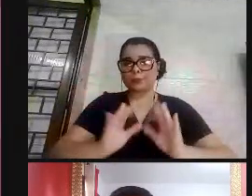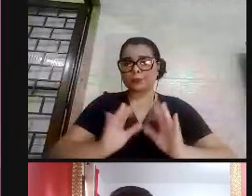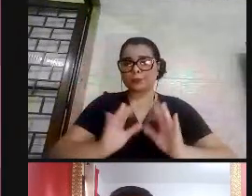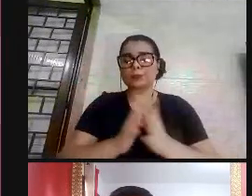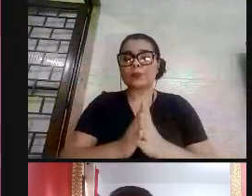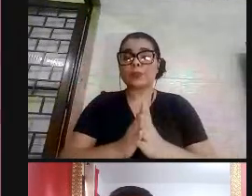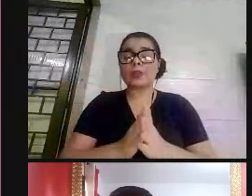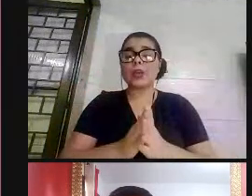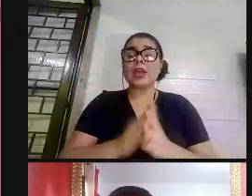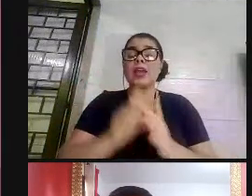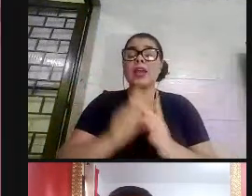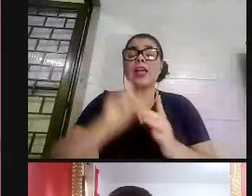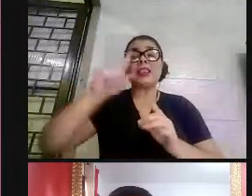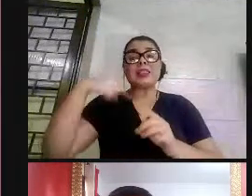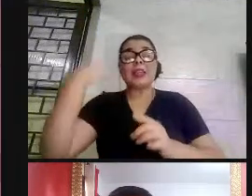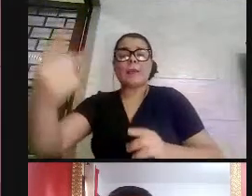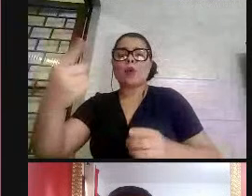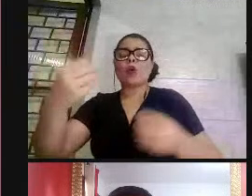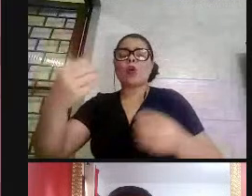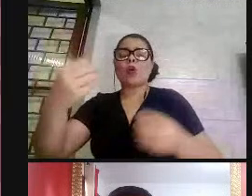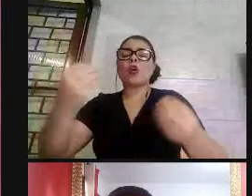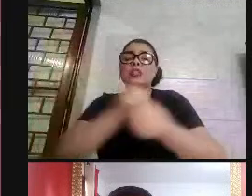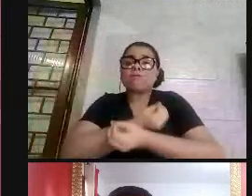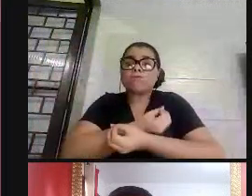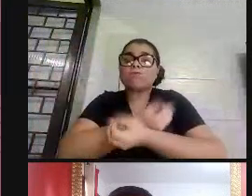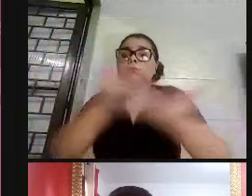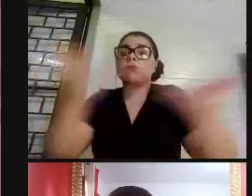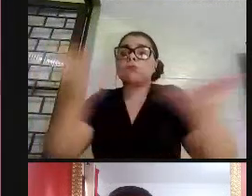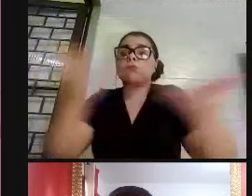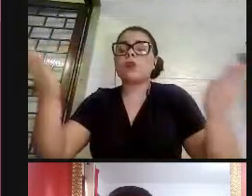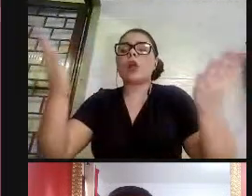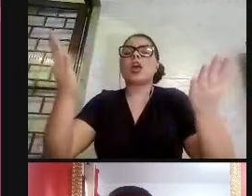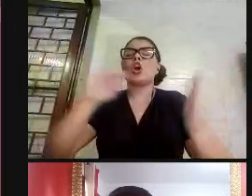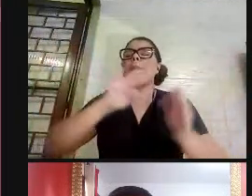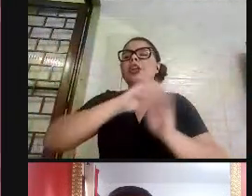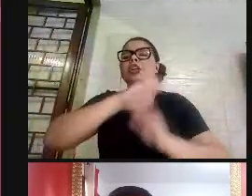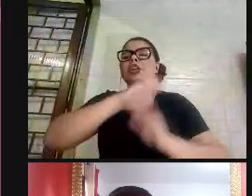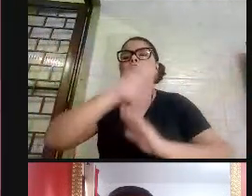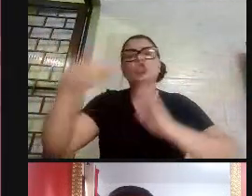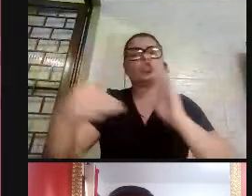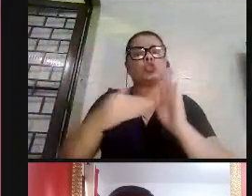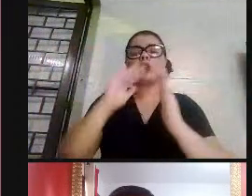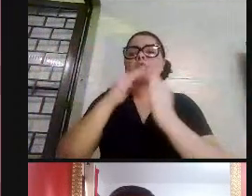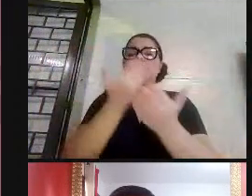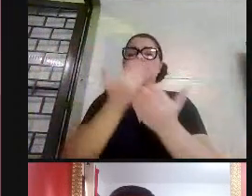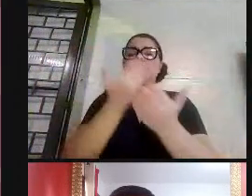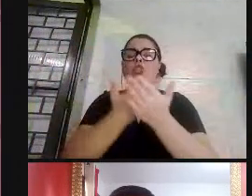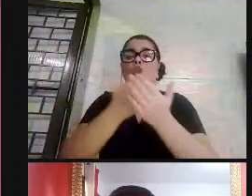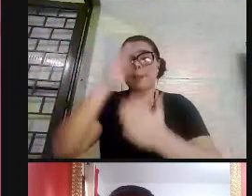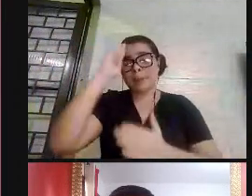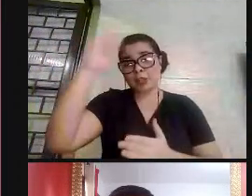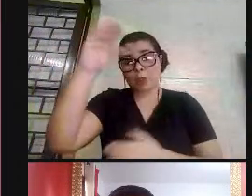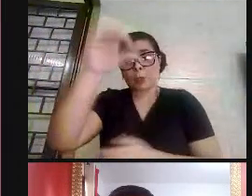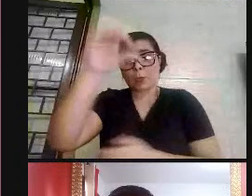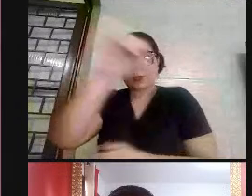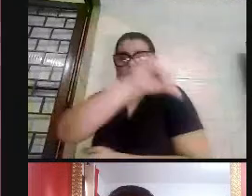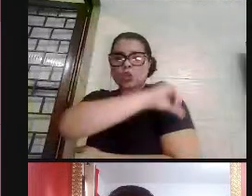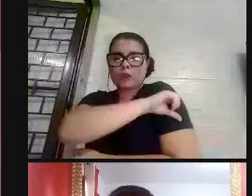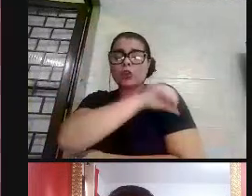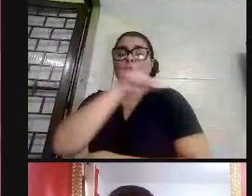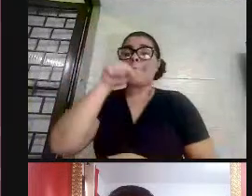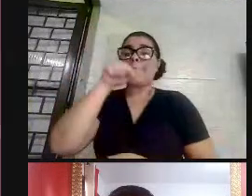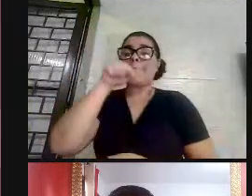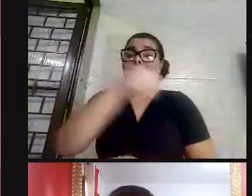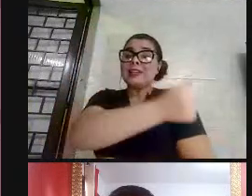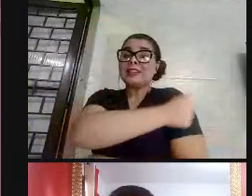divulga o projeto para todas as escolas, principalmente no nono ano, para que esses alunos pudessem saber